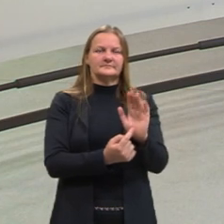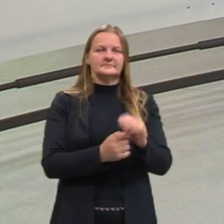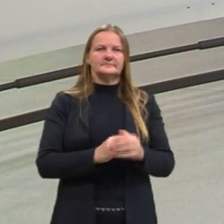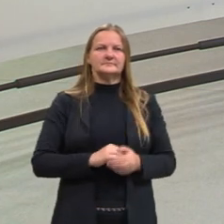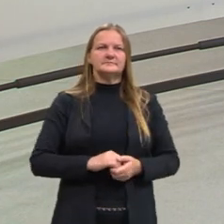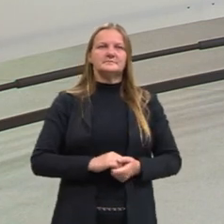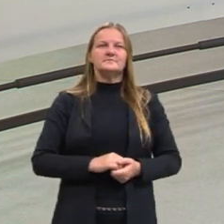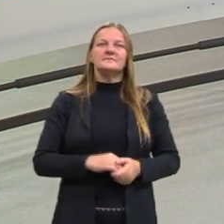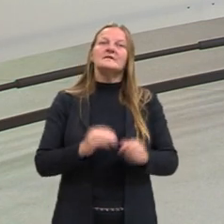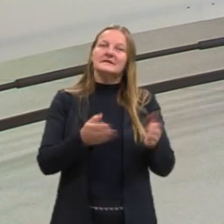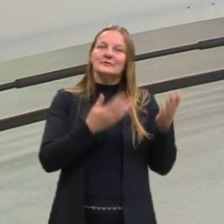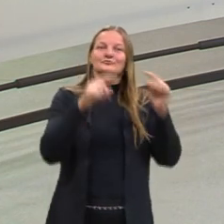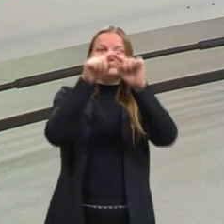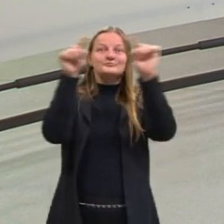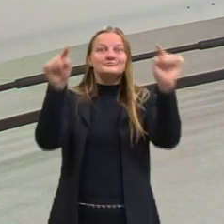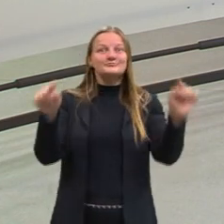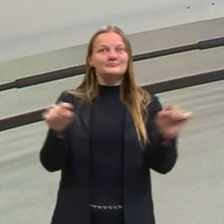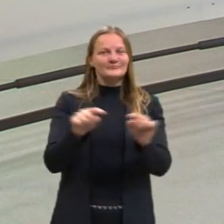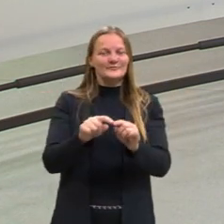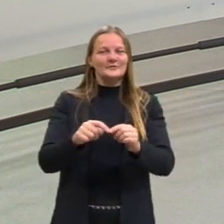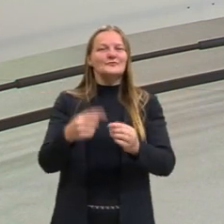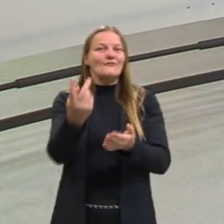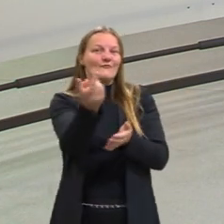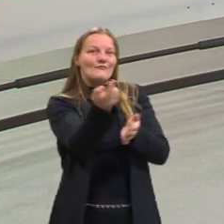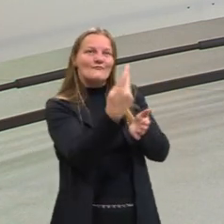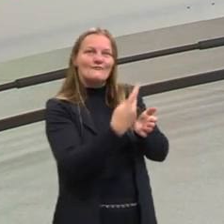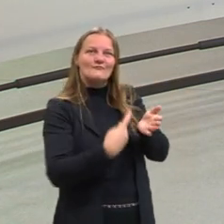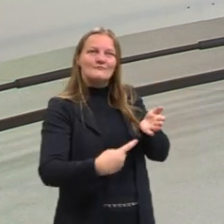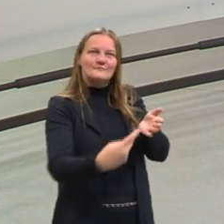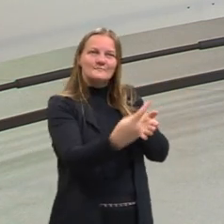Então, aqui no quadro, eu vou estar desenhando, então,